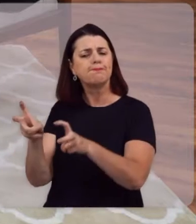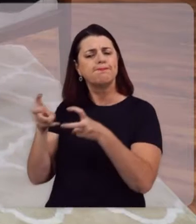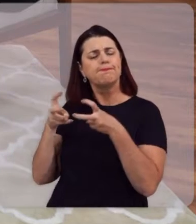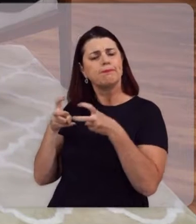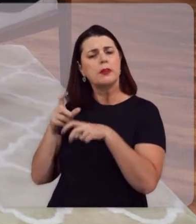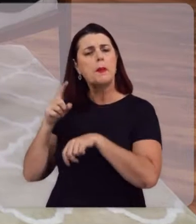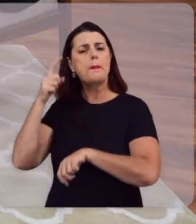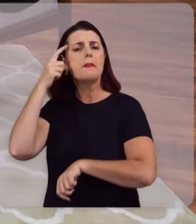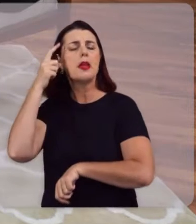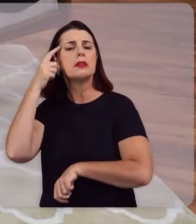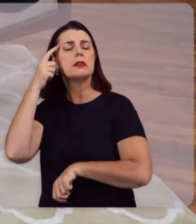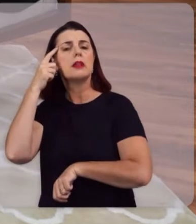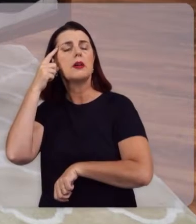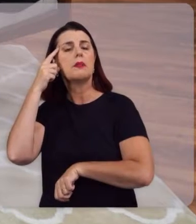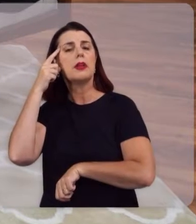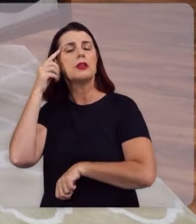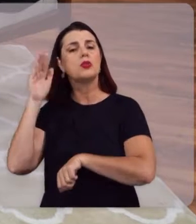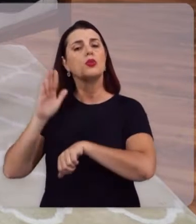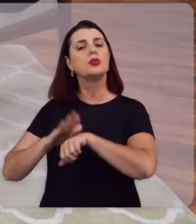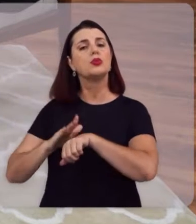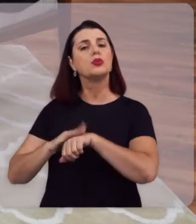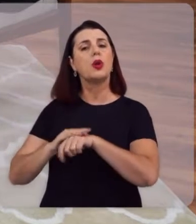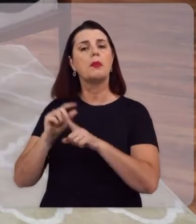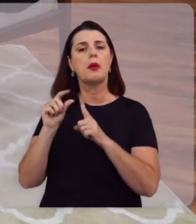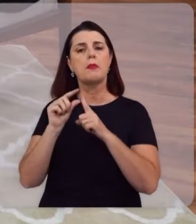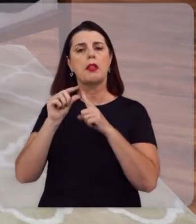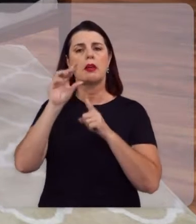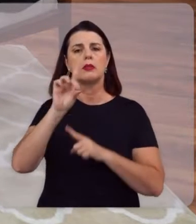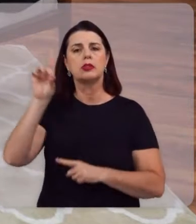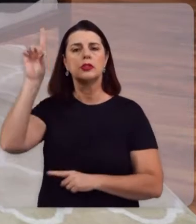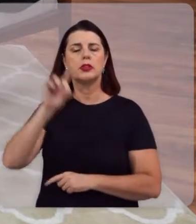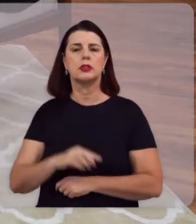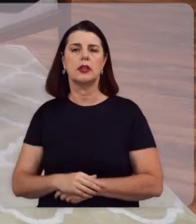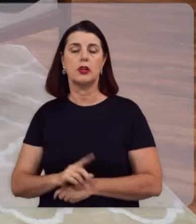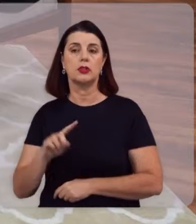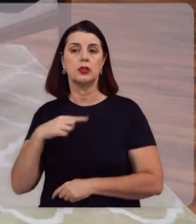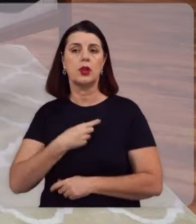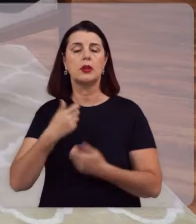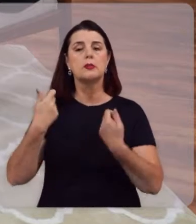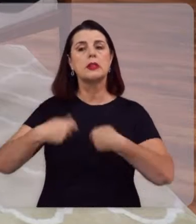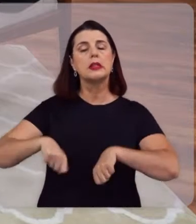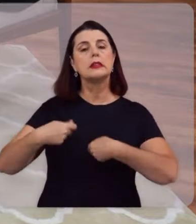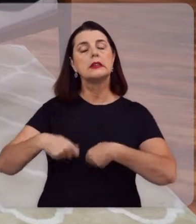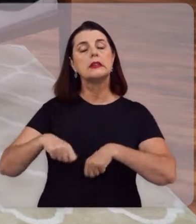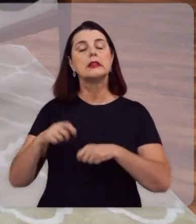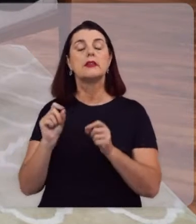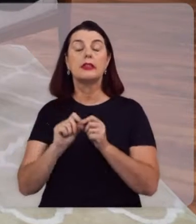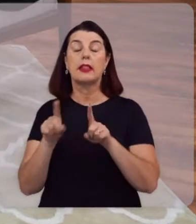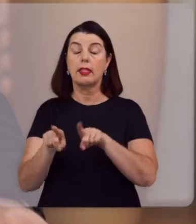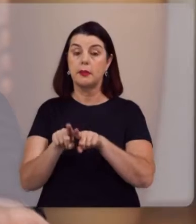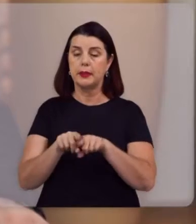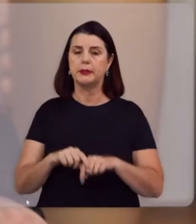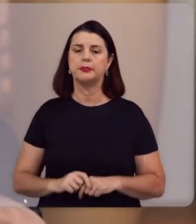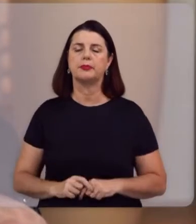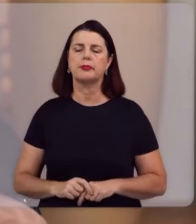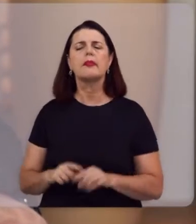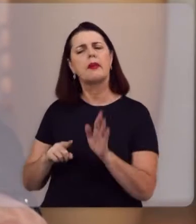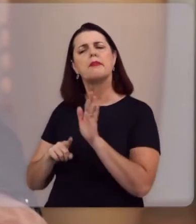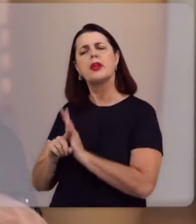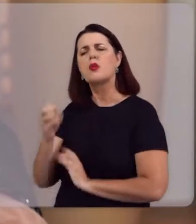esse pensamento em relação às escrituras? E se a gente precisa fazer isso no nosso tempo também? Excelente pergunta.